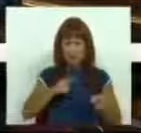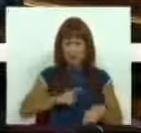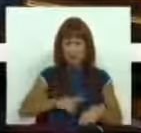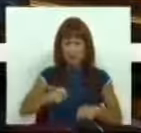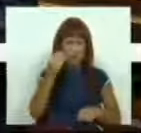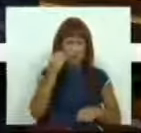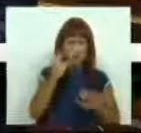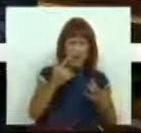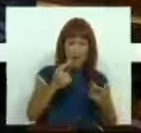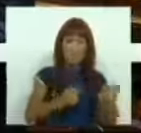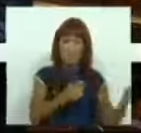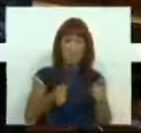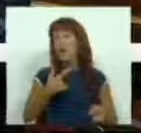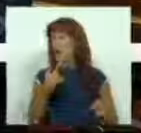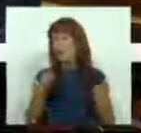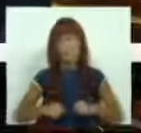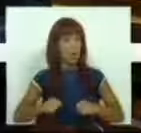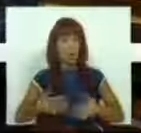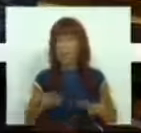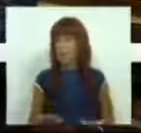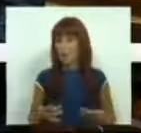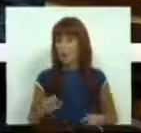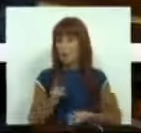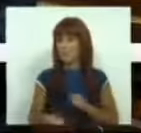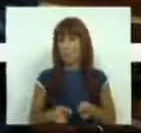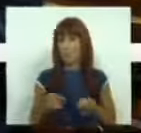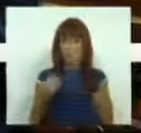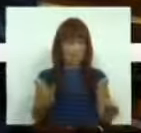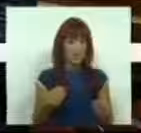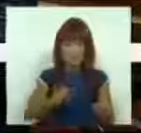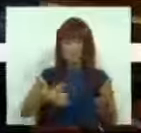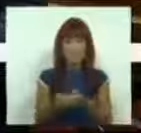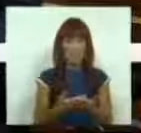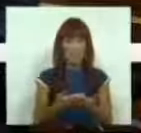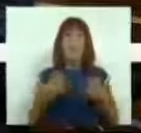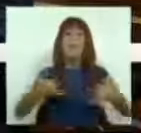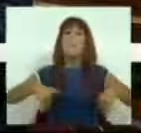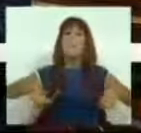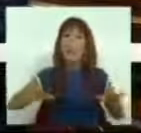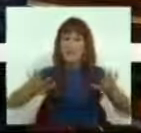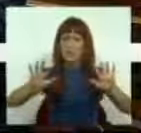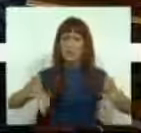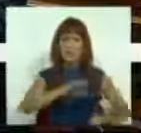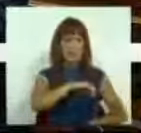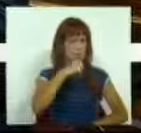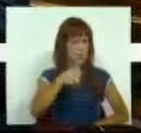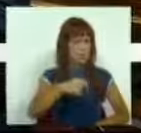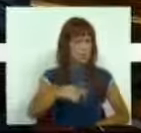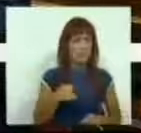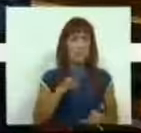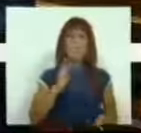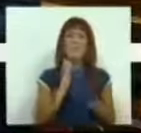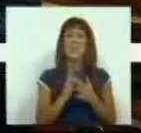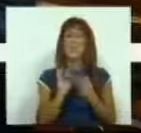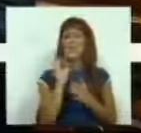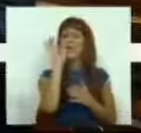no tempo. Daí não podermos acompanhar desde já aquilo que nos é proposto. Mas para terminar, Sr. Presidente, uma